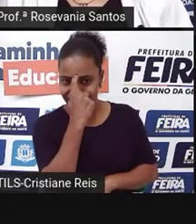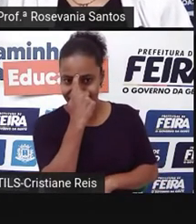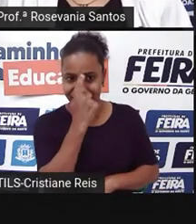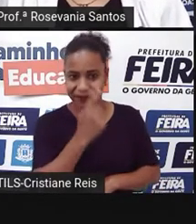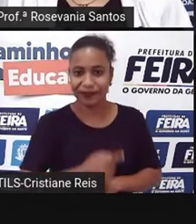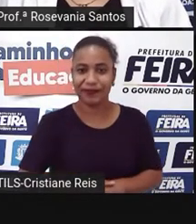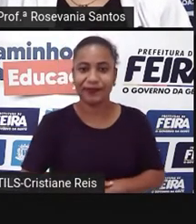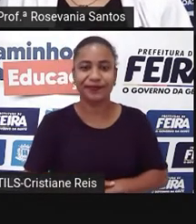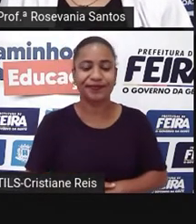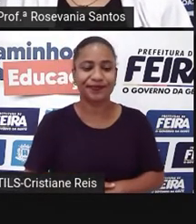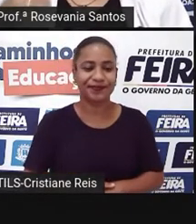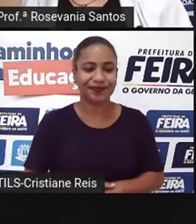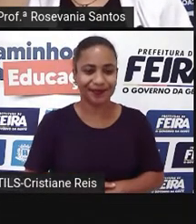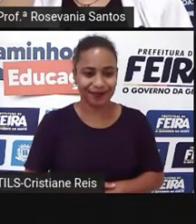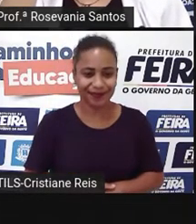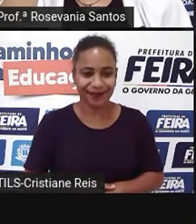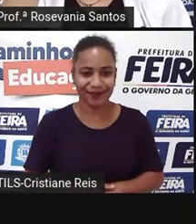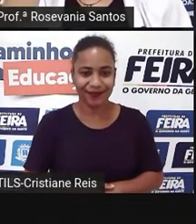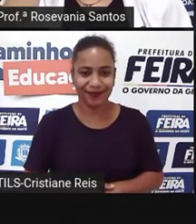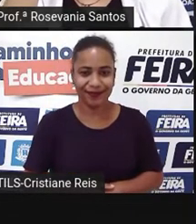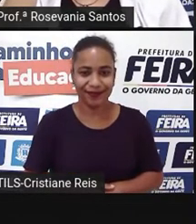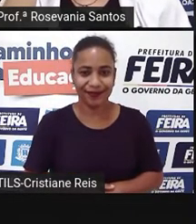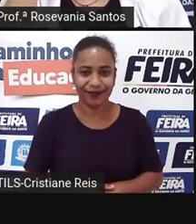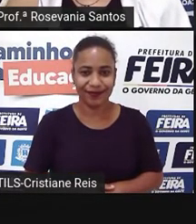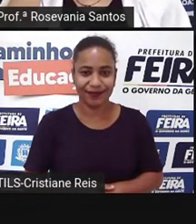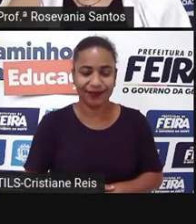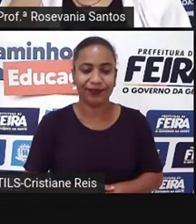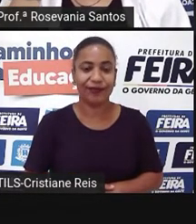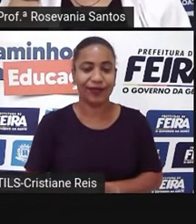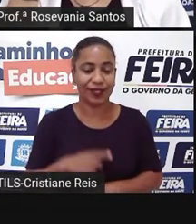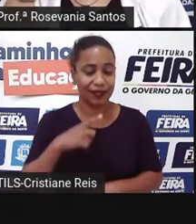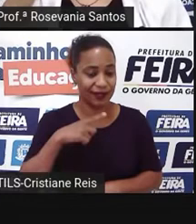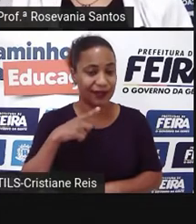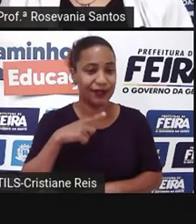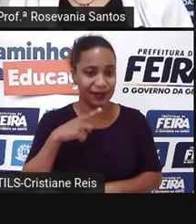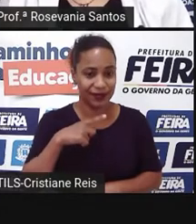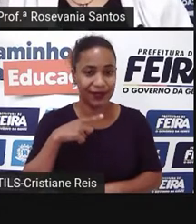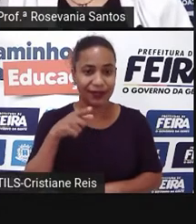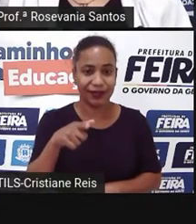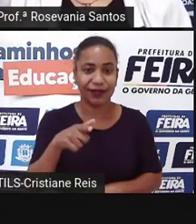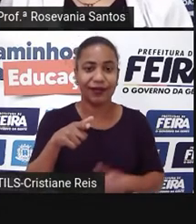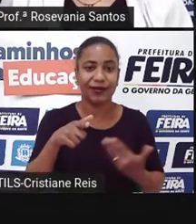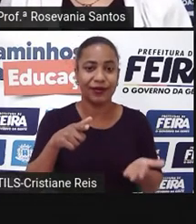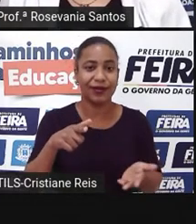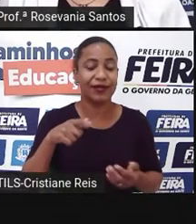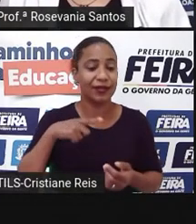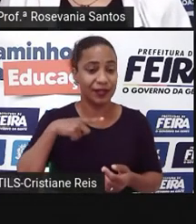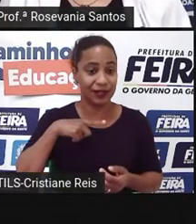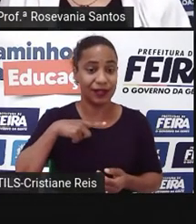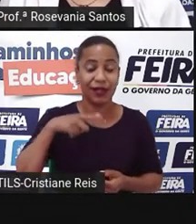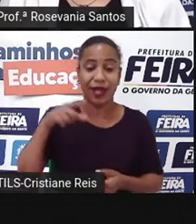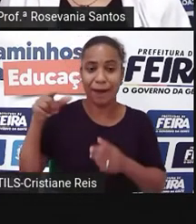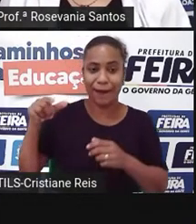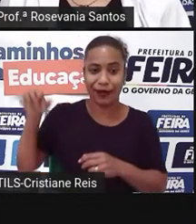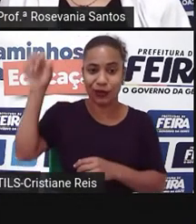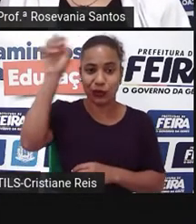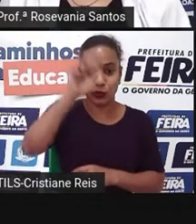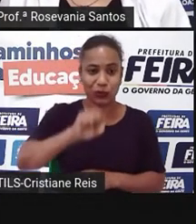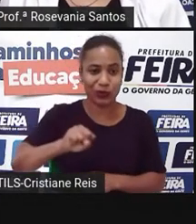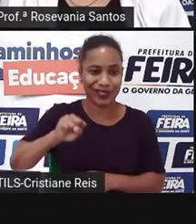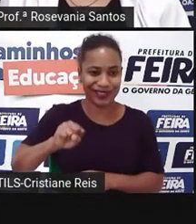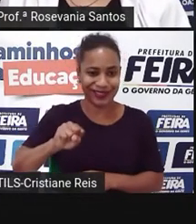Bom, aí nós temos aqui a questão do Sudeste Asiático. Só chamando a atenção aqui das